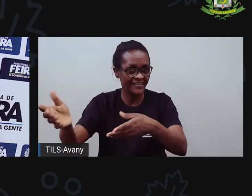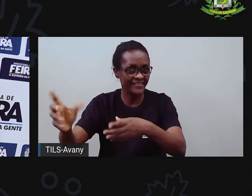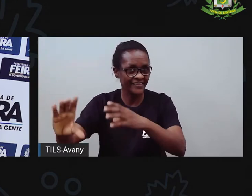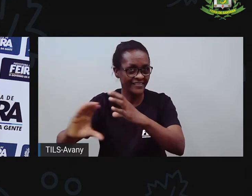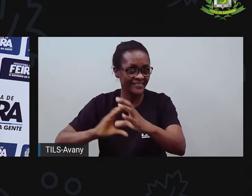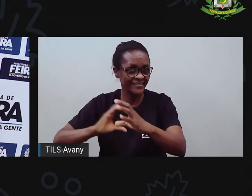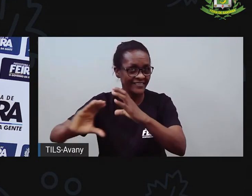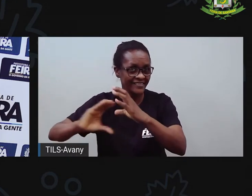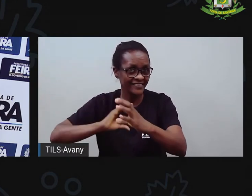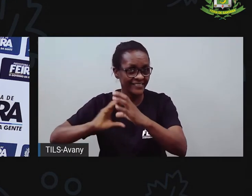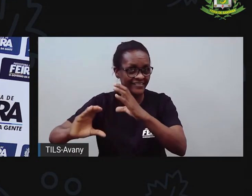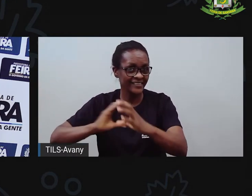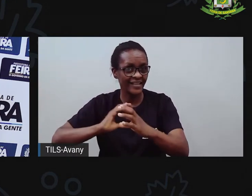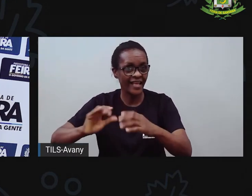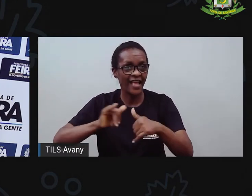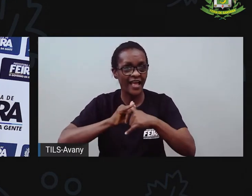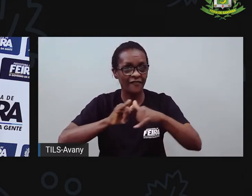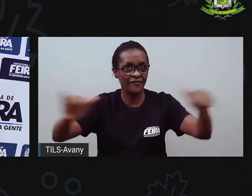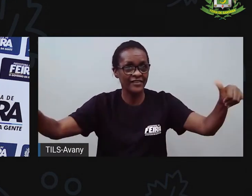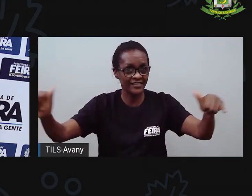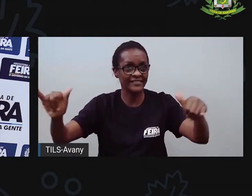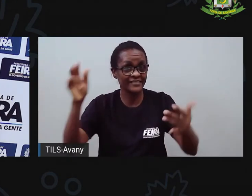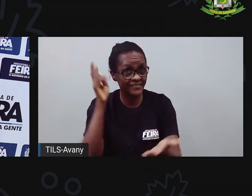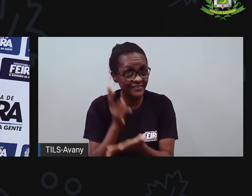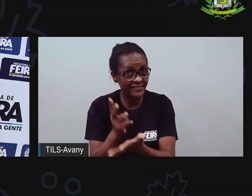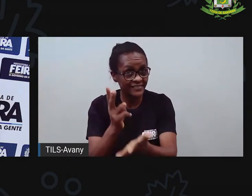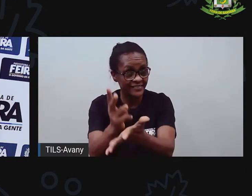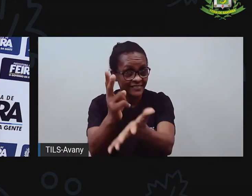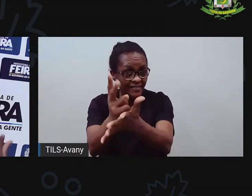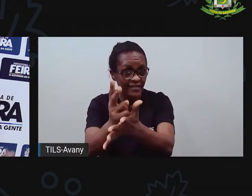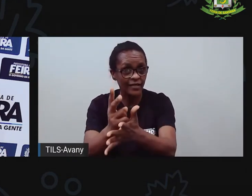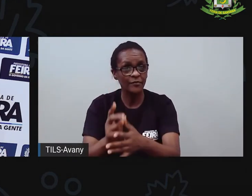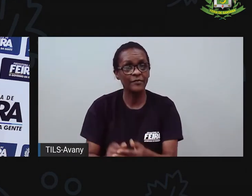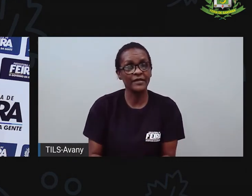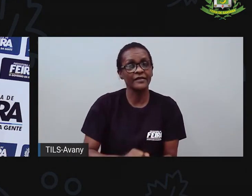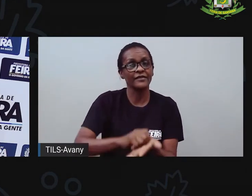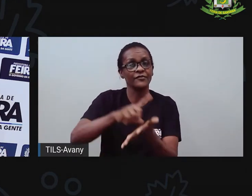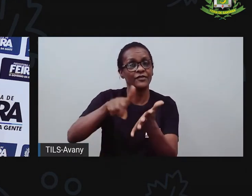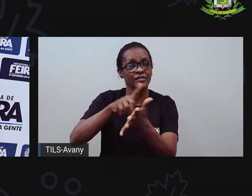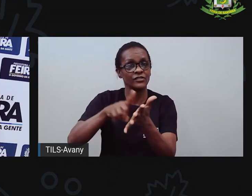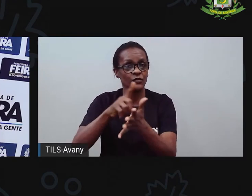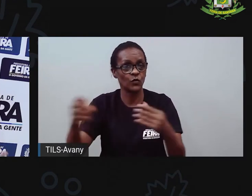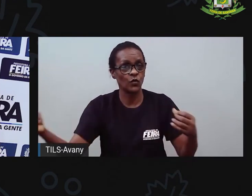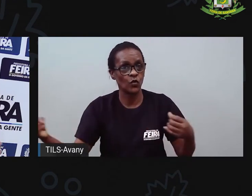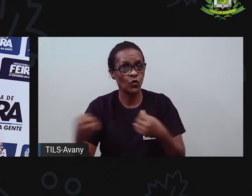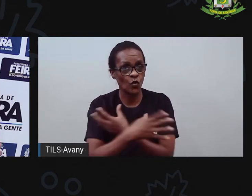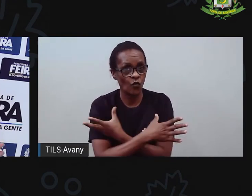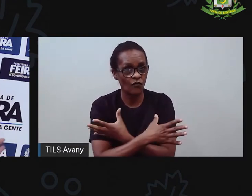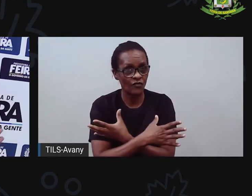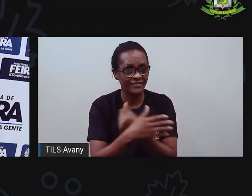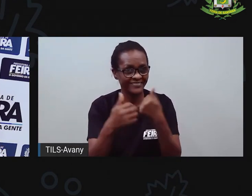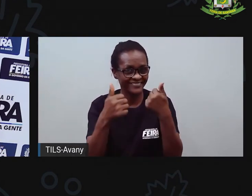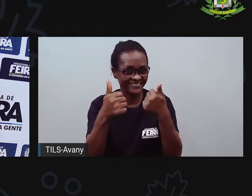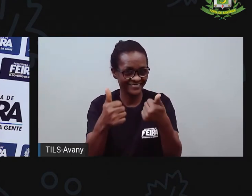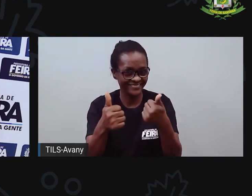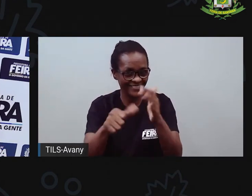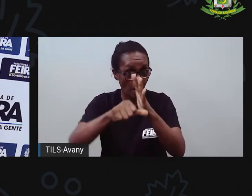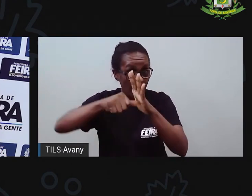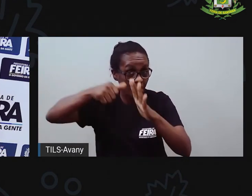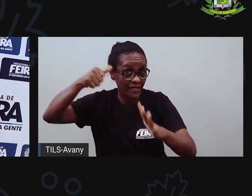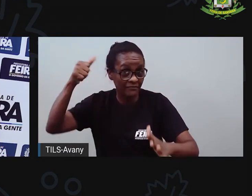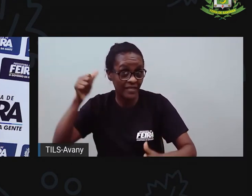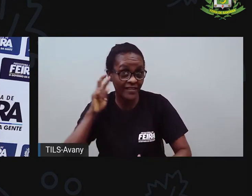aviso, né? Sempre que for postado um vídeo no canal da Seduc, você ser um dos